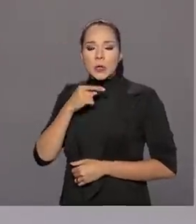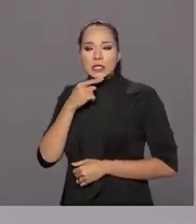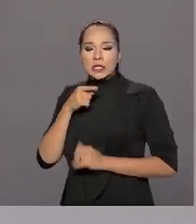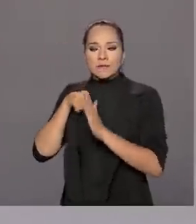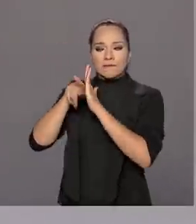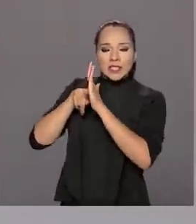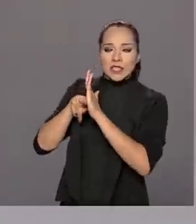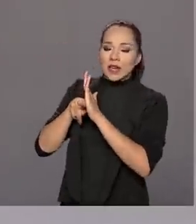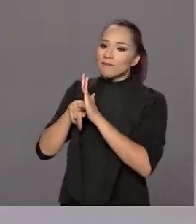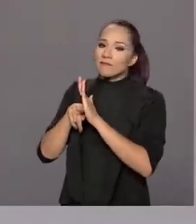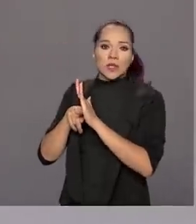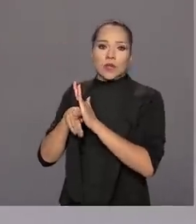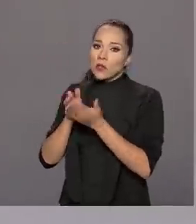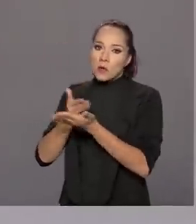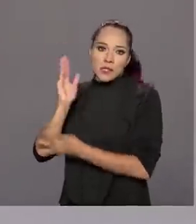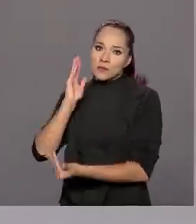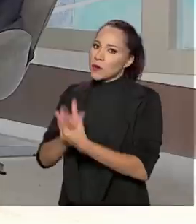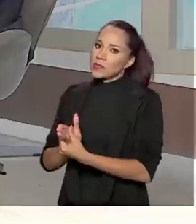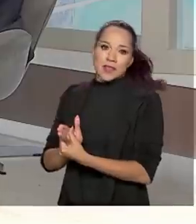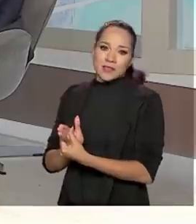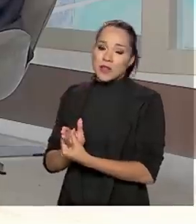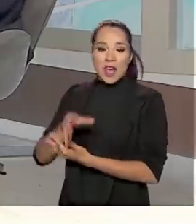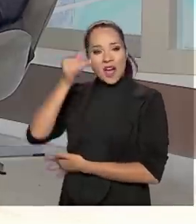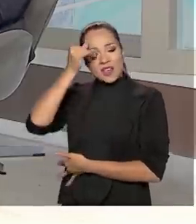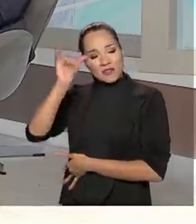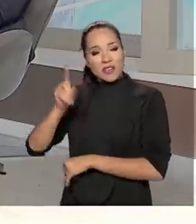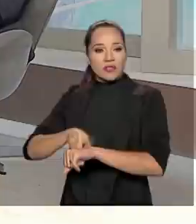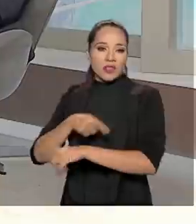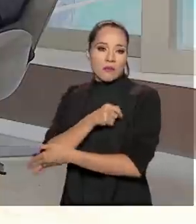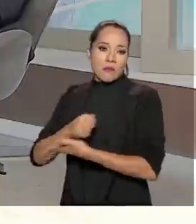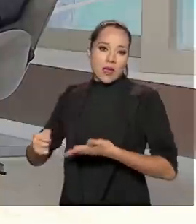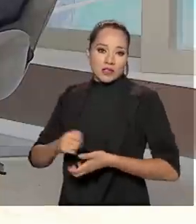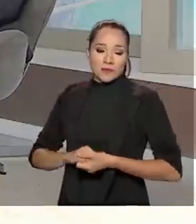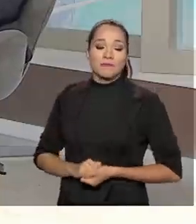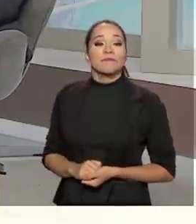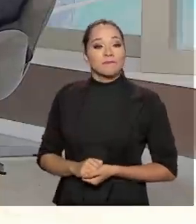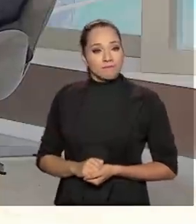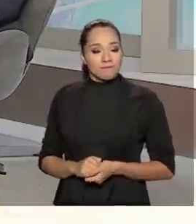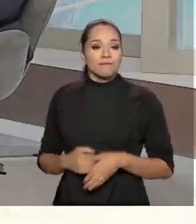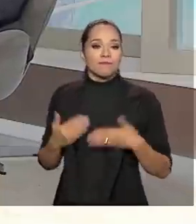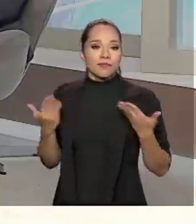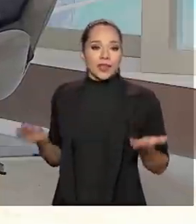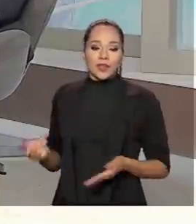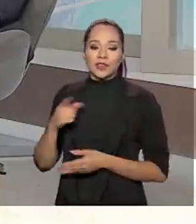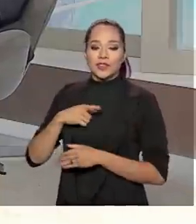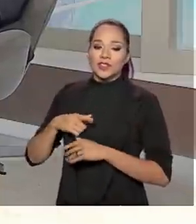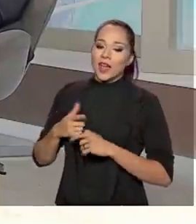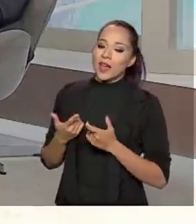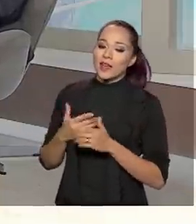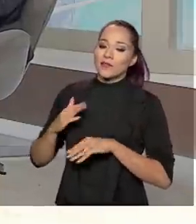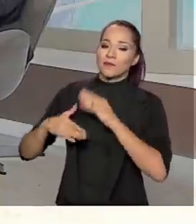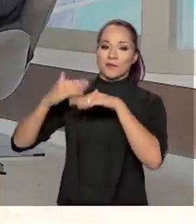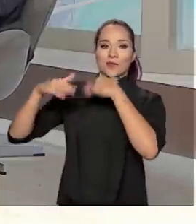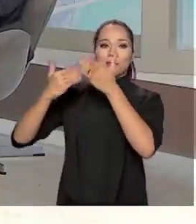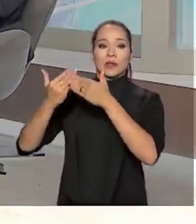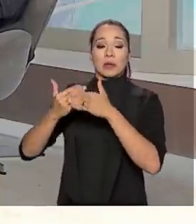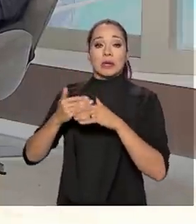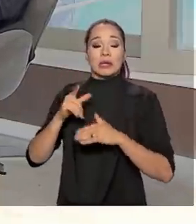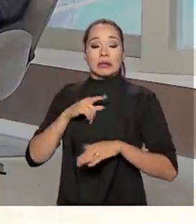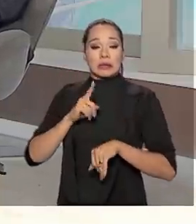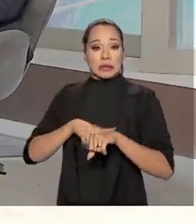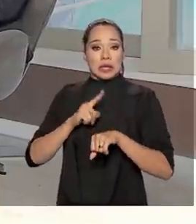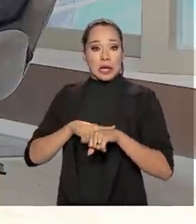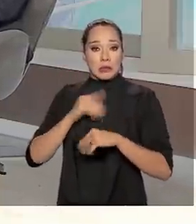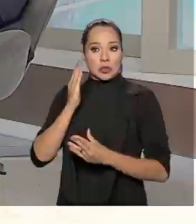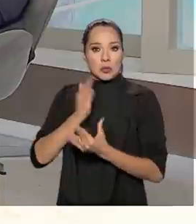investigar, eu não abro o processo quanto servidor e evito a prescrição. Então, a gente está evoluindo nessa parte, estamos diminuindo bastante